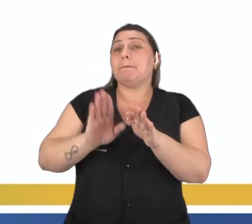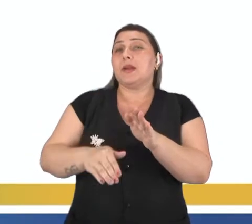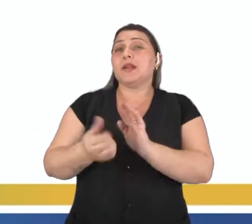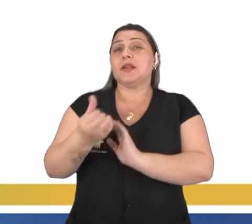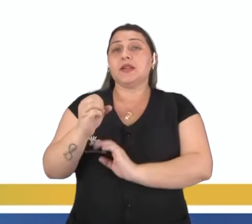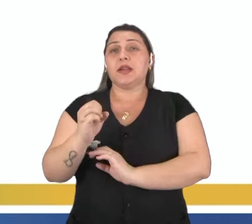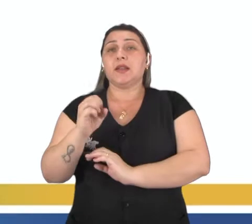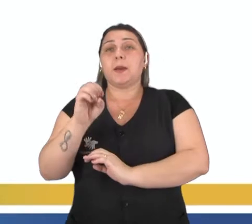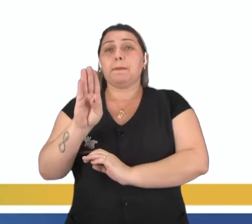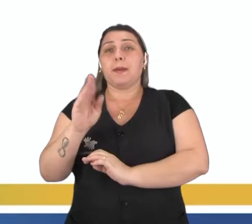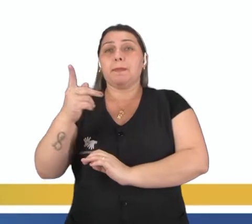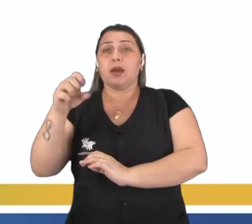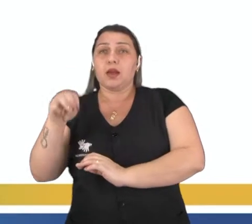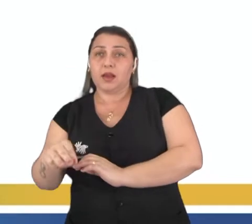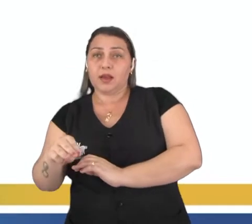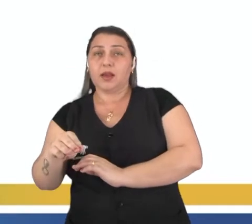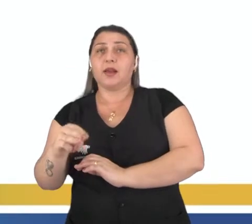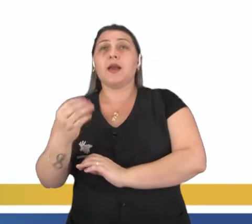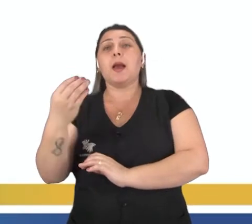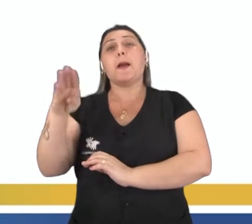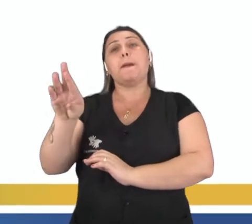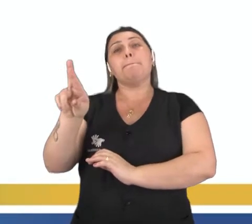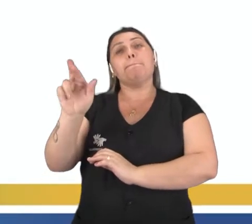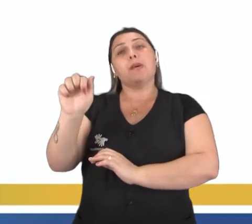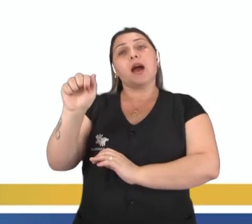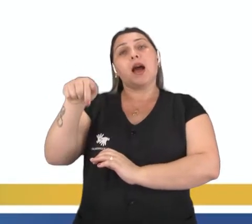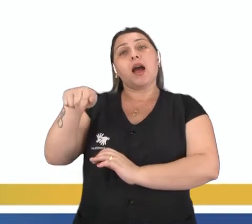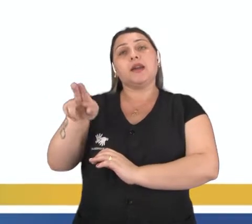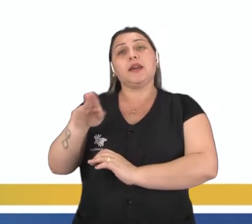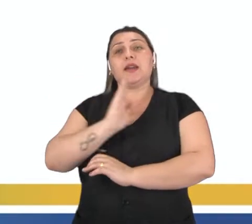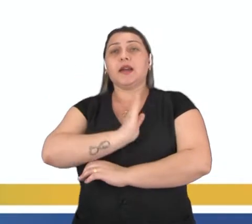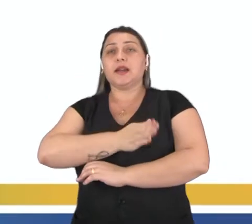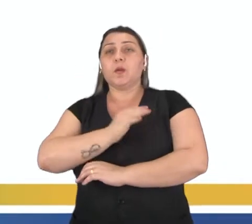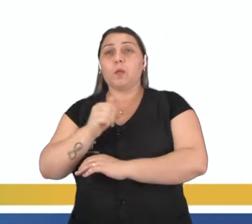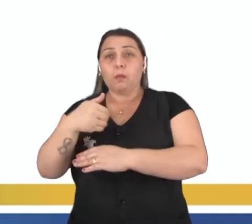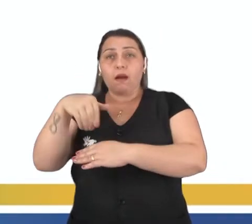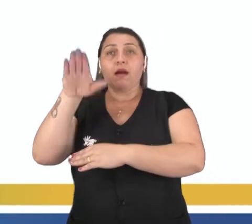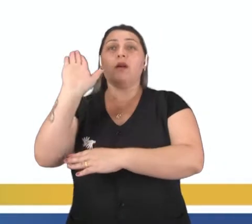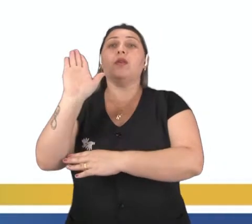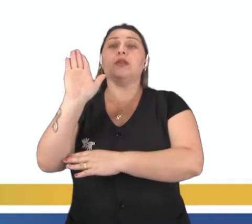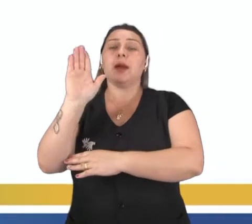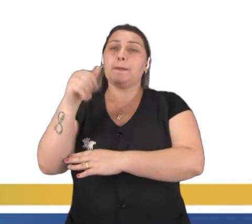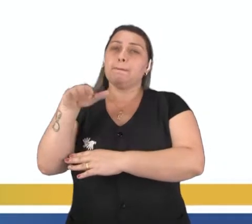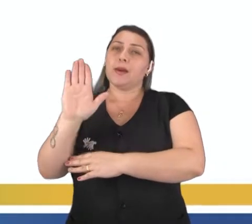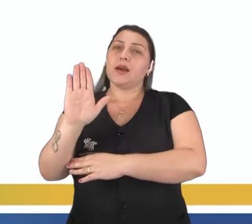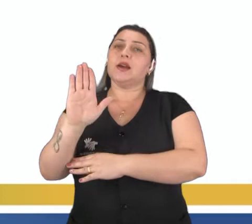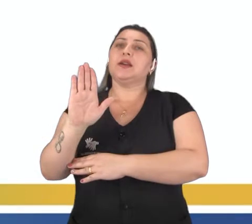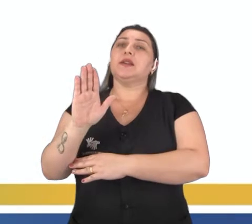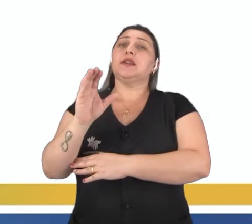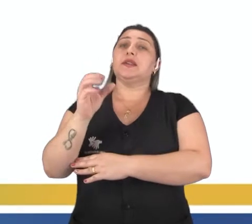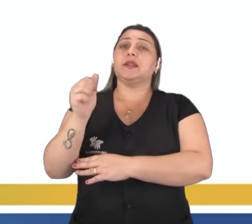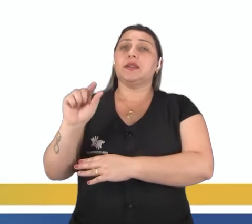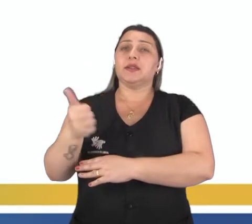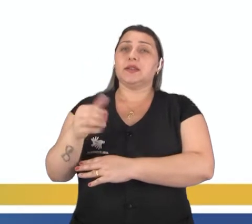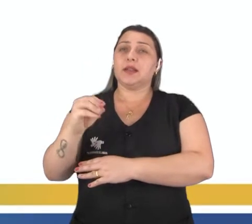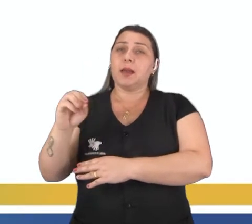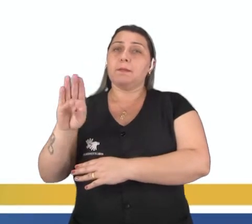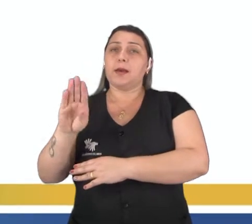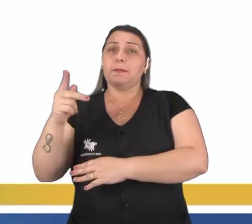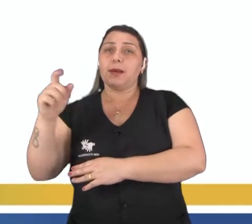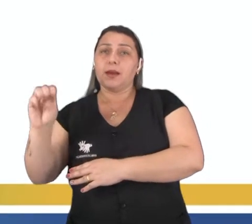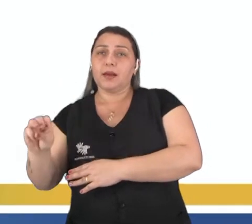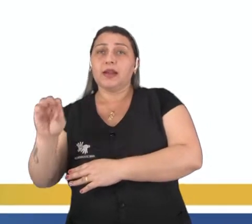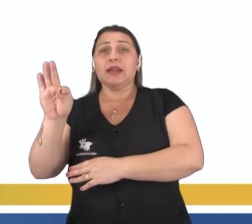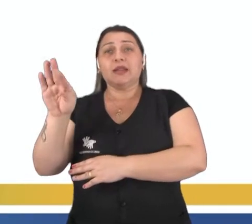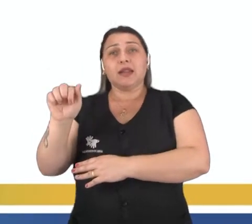BPMs, são chamadas de brachicardias. Ou muito altas, mais de 100 BPMs, são chamadas de